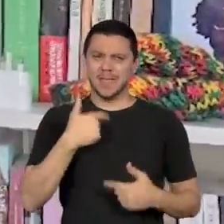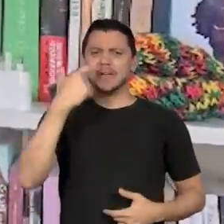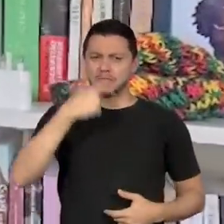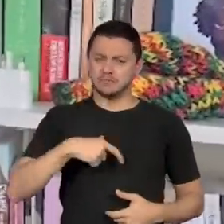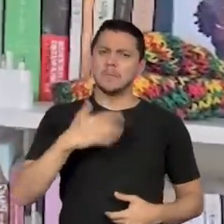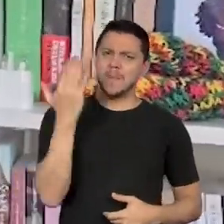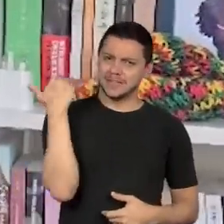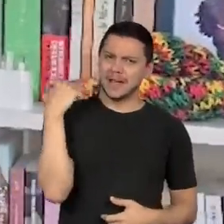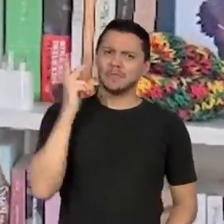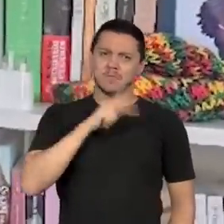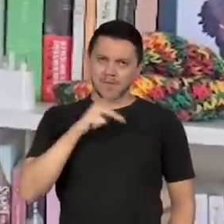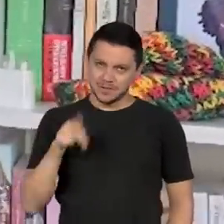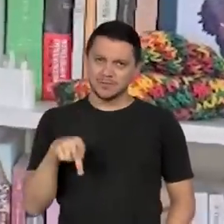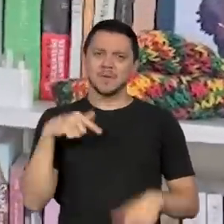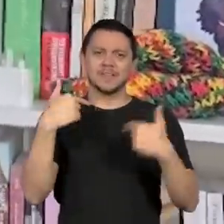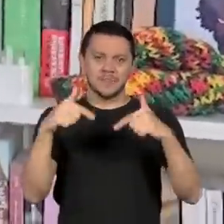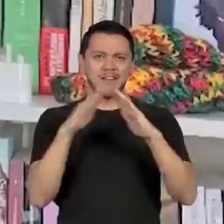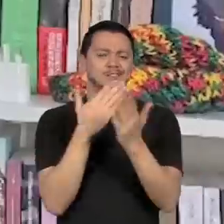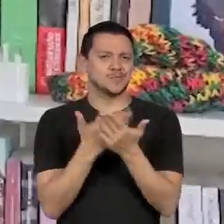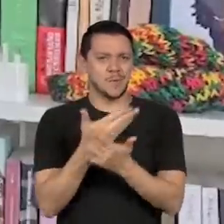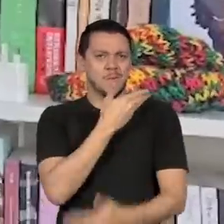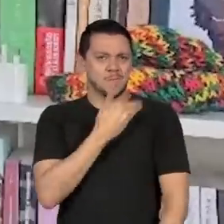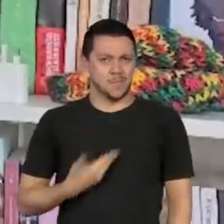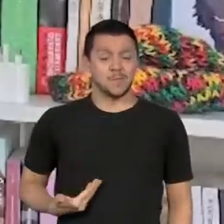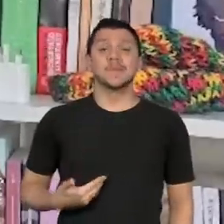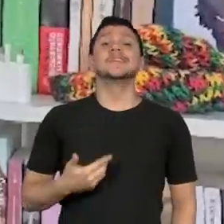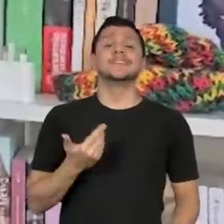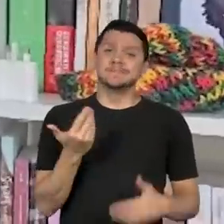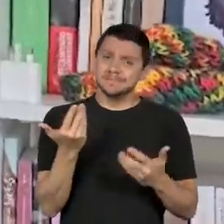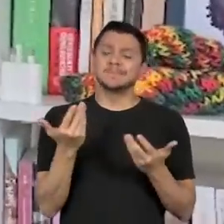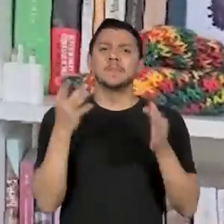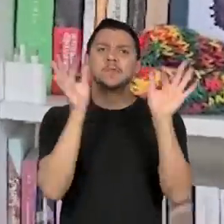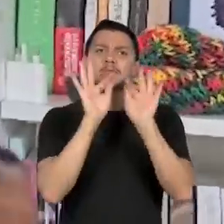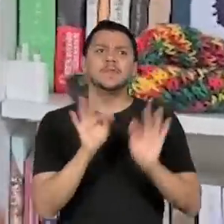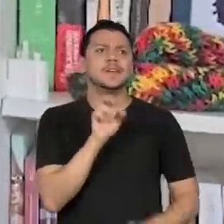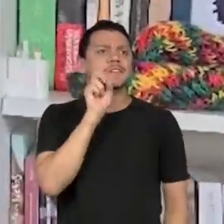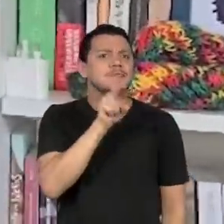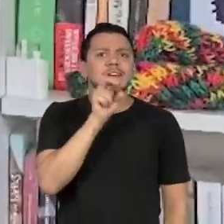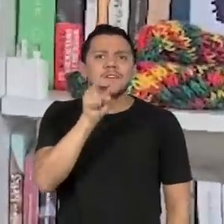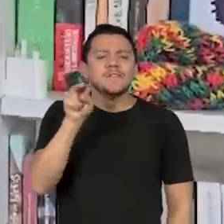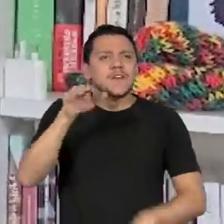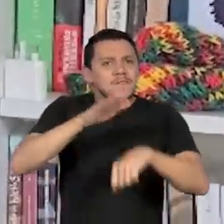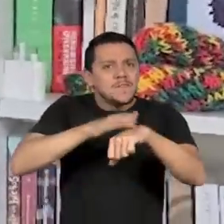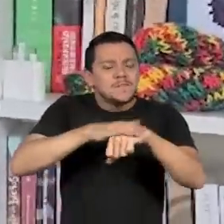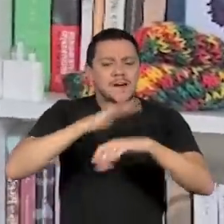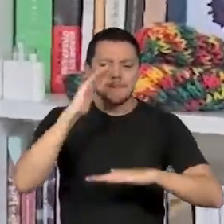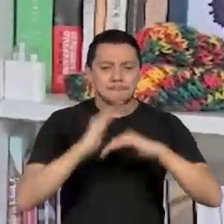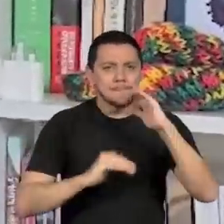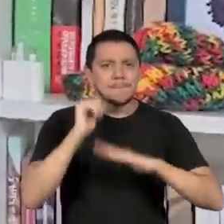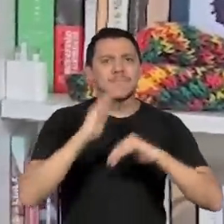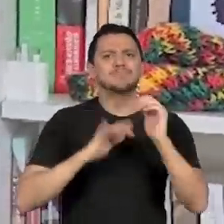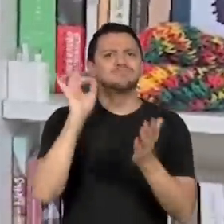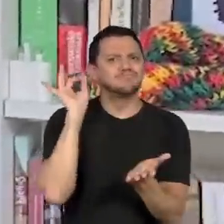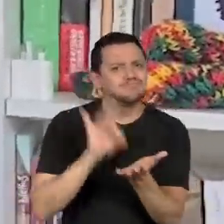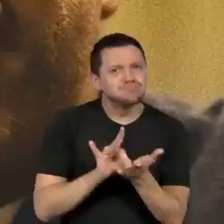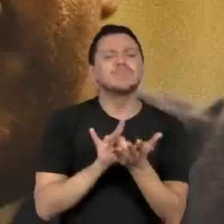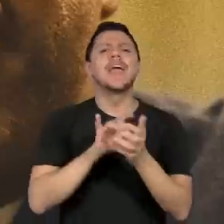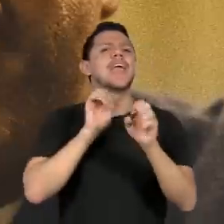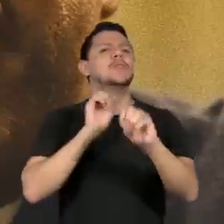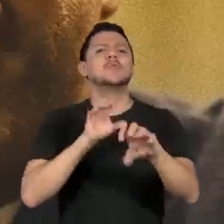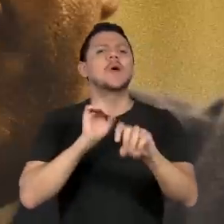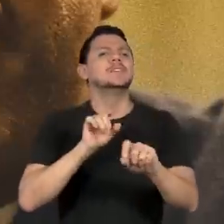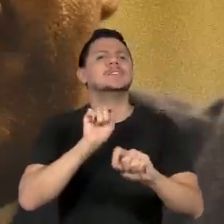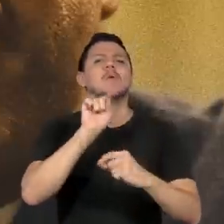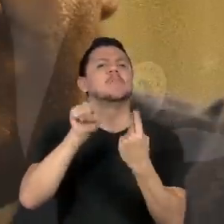ensino público, fico muito, muito feliz quando eu vejo ações como essas na prática de uma educação antirracista.